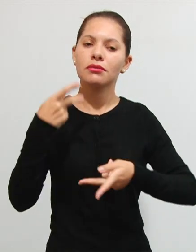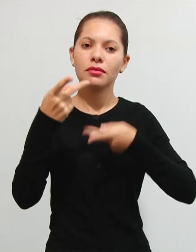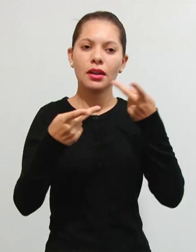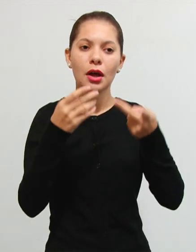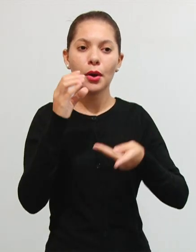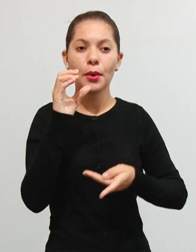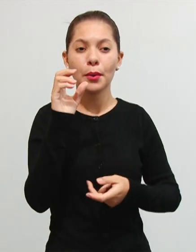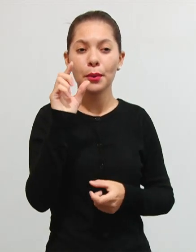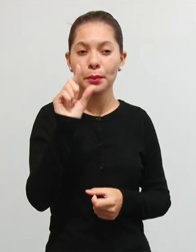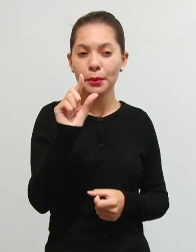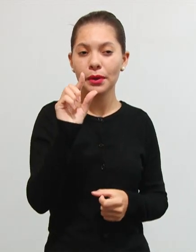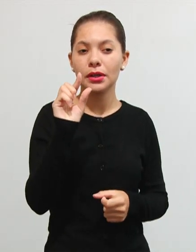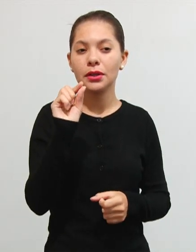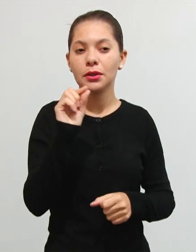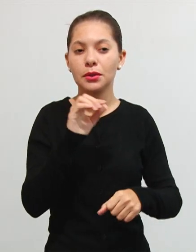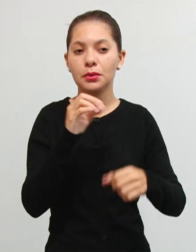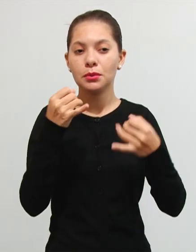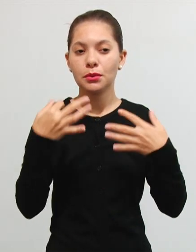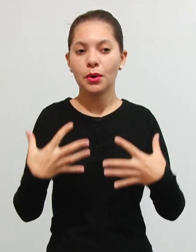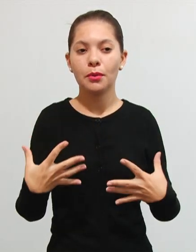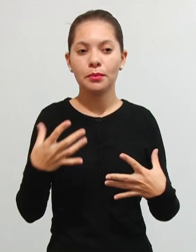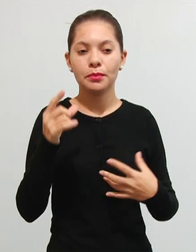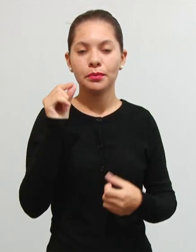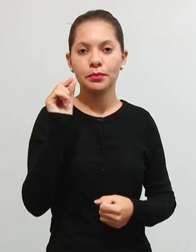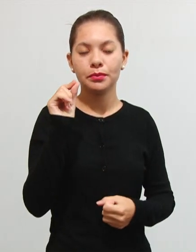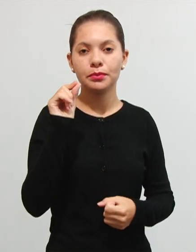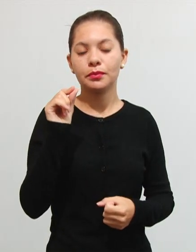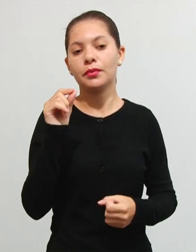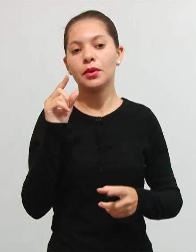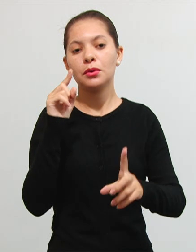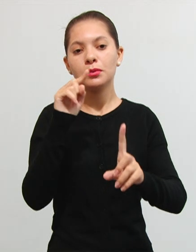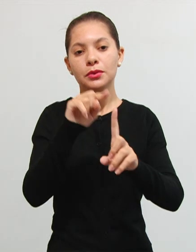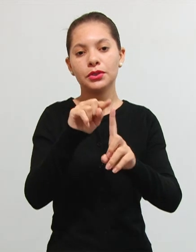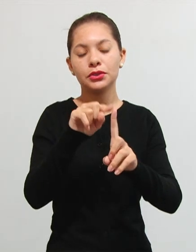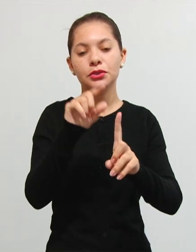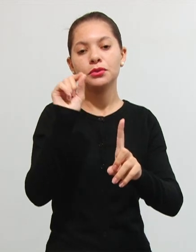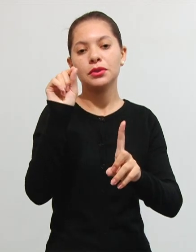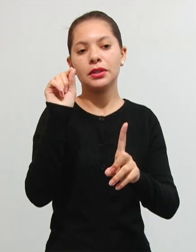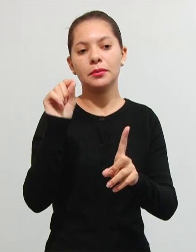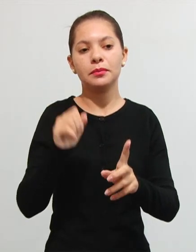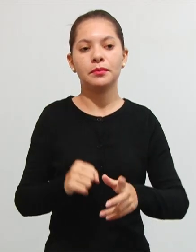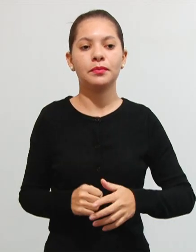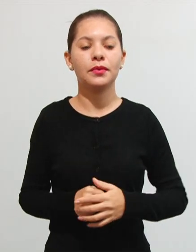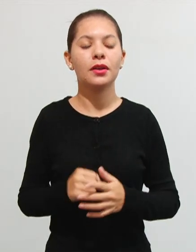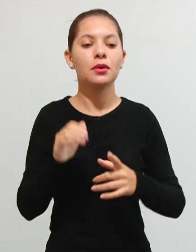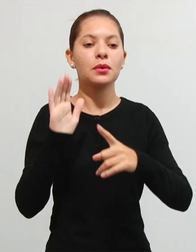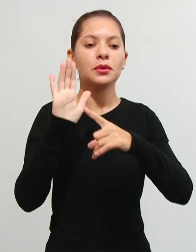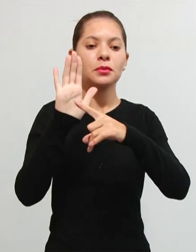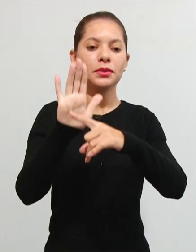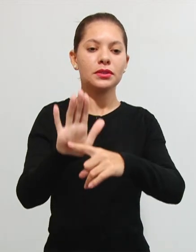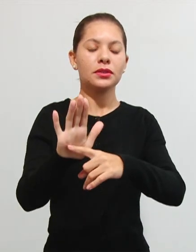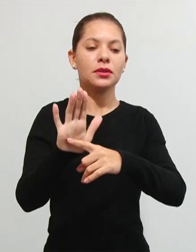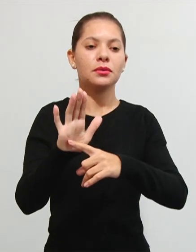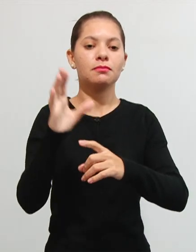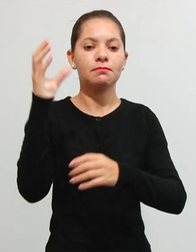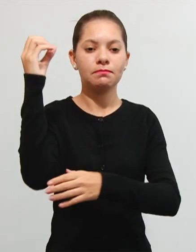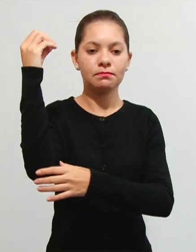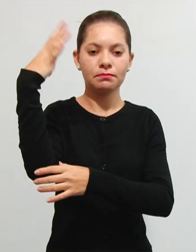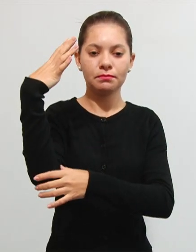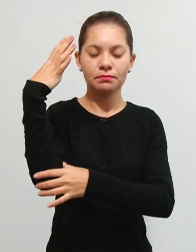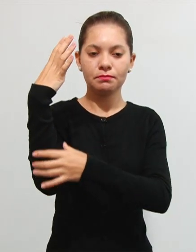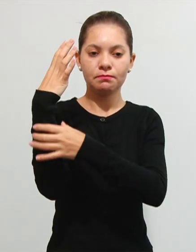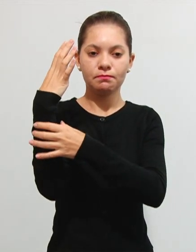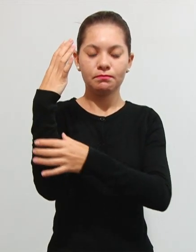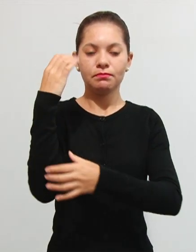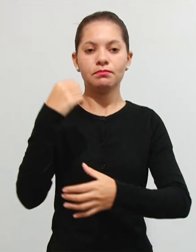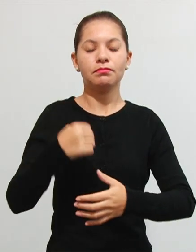COSIP tá olha só sua finalidade a COSIP que é a contribuição lá de iluminação pública